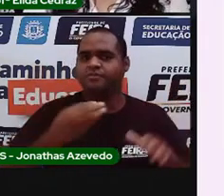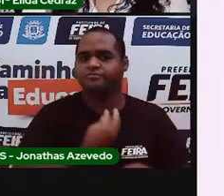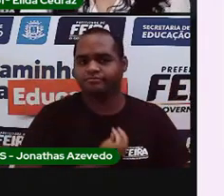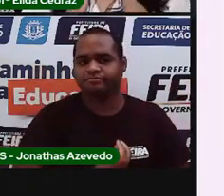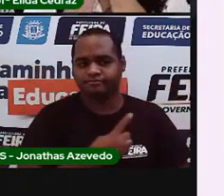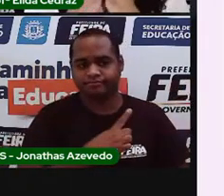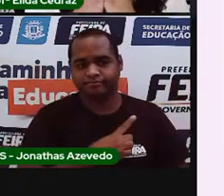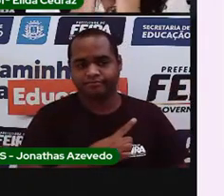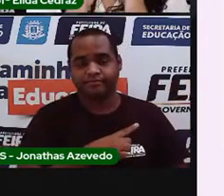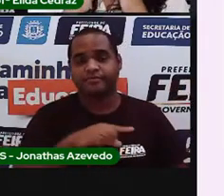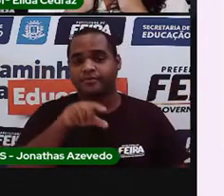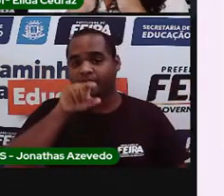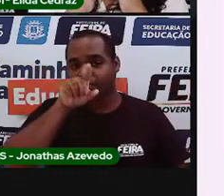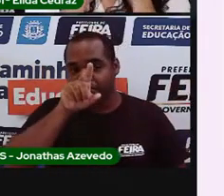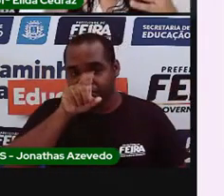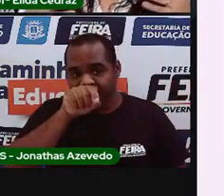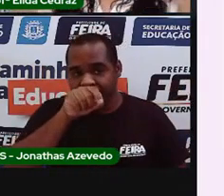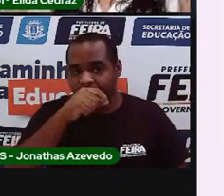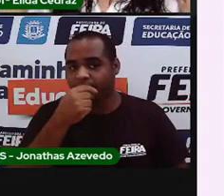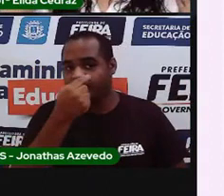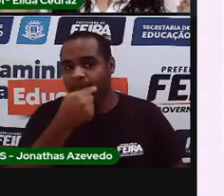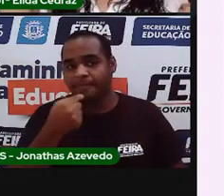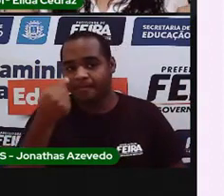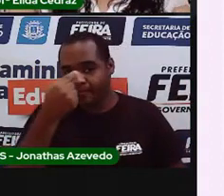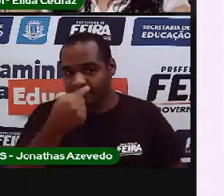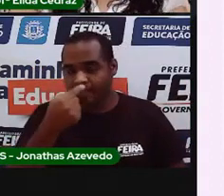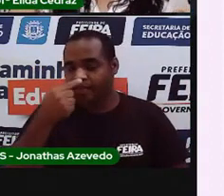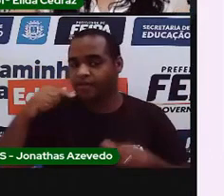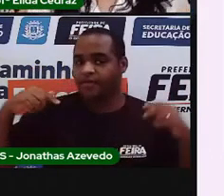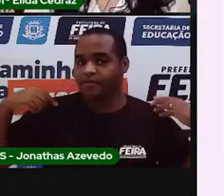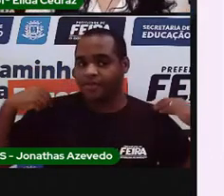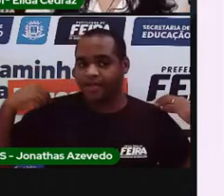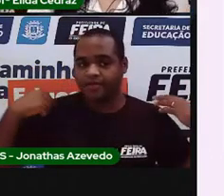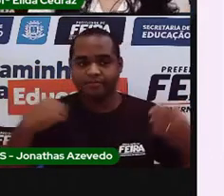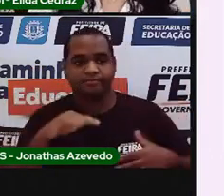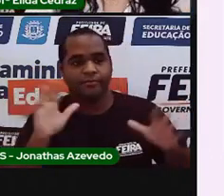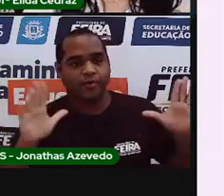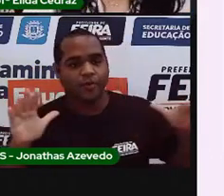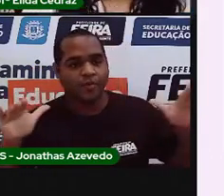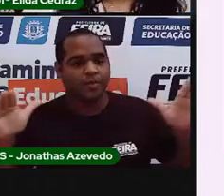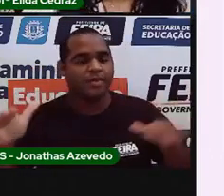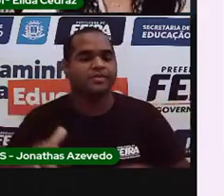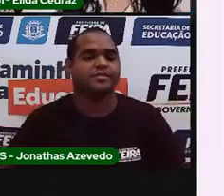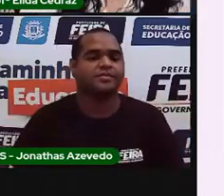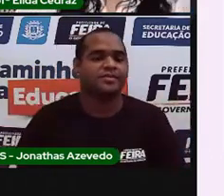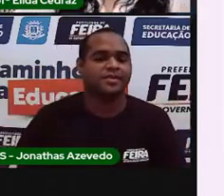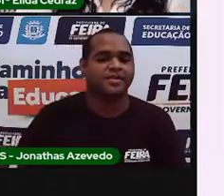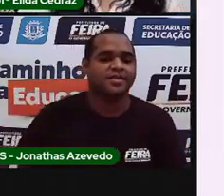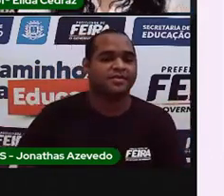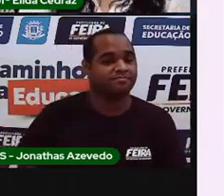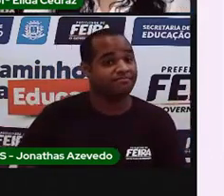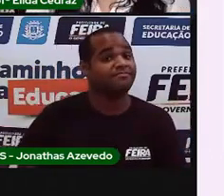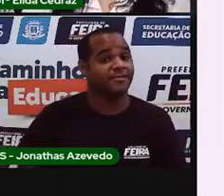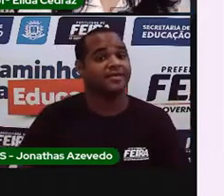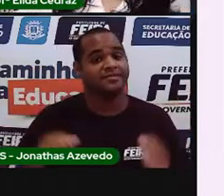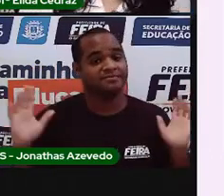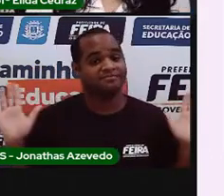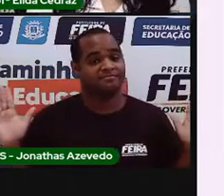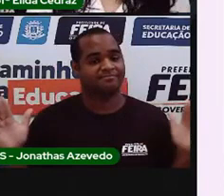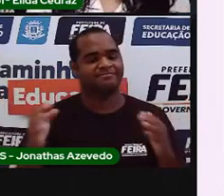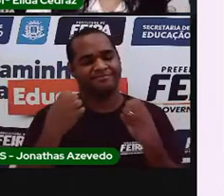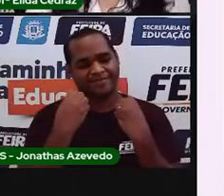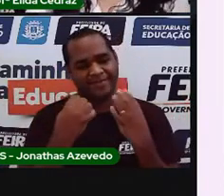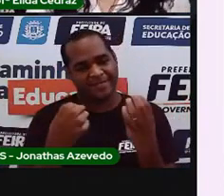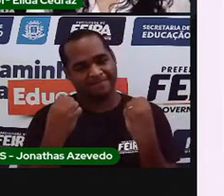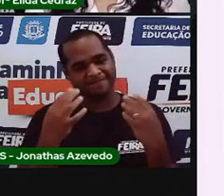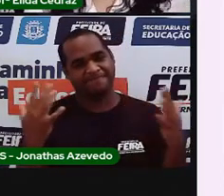possuem bico, penas e asas. Muito